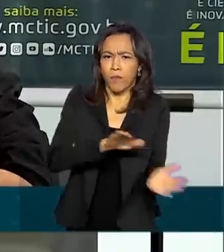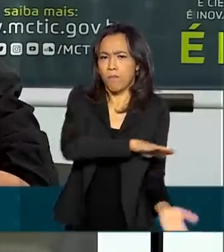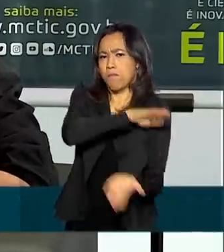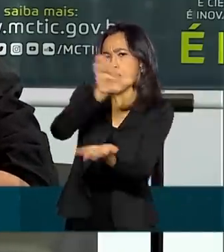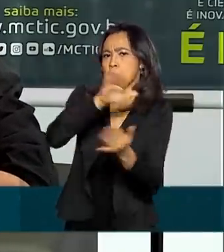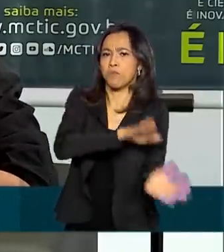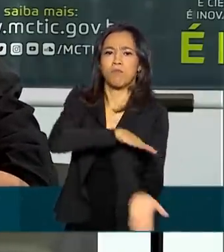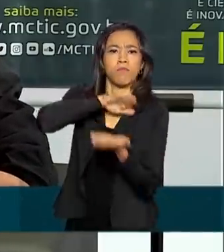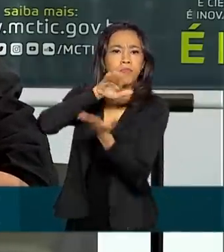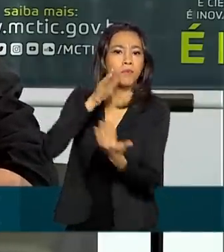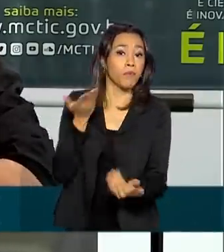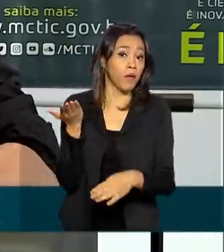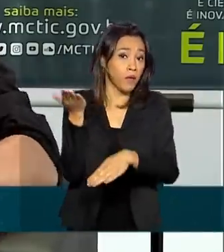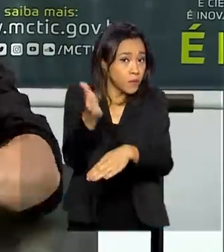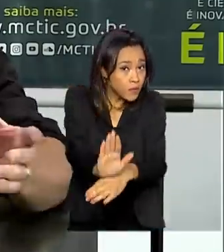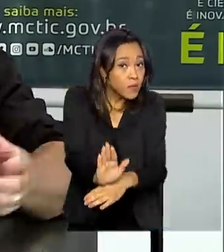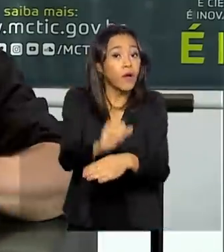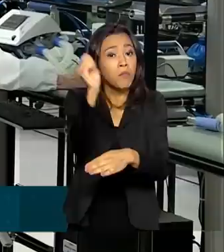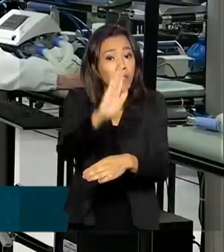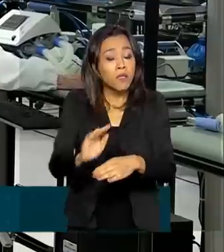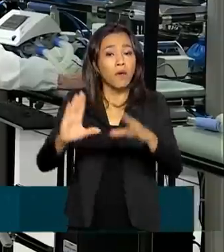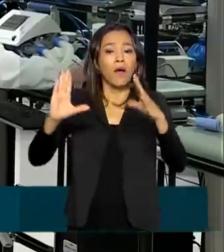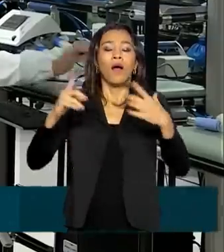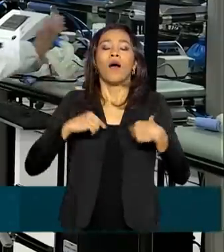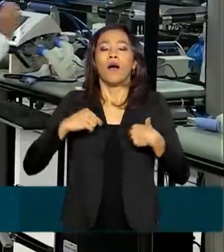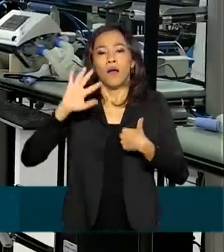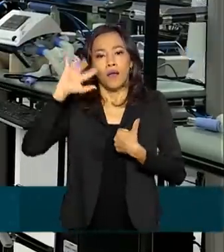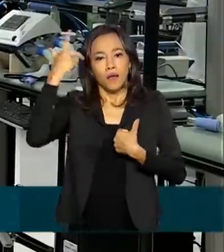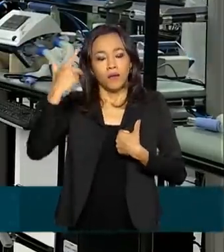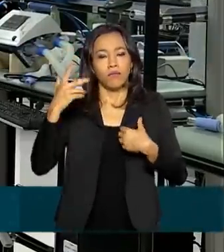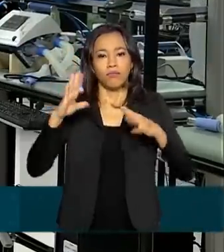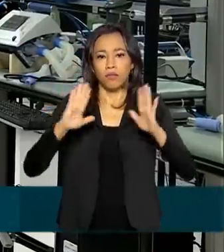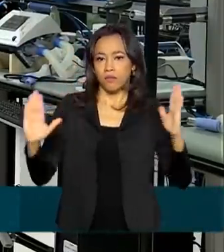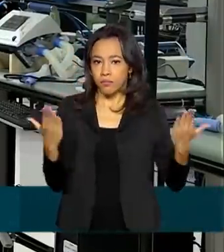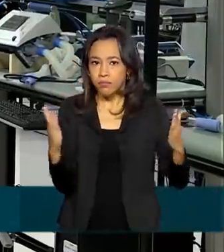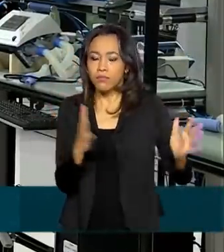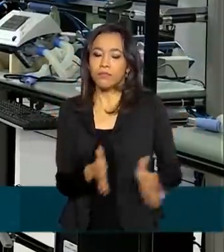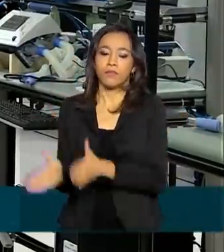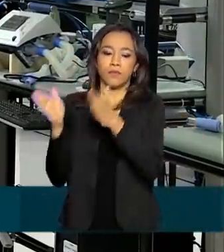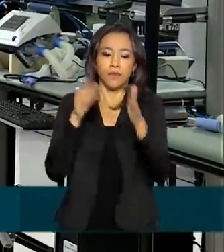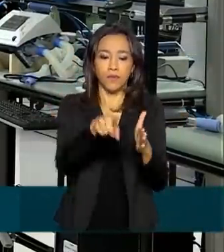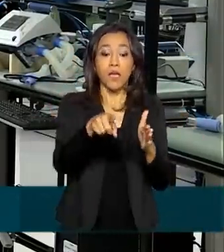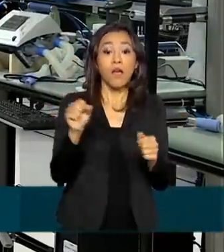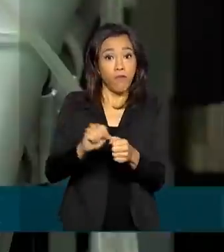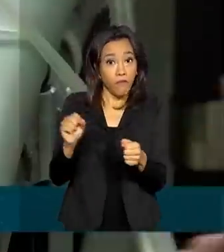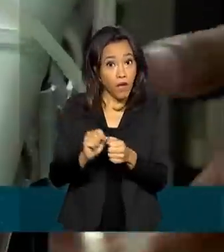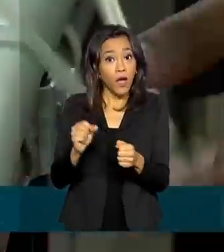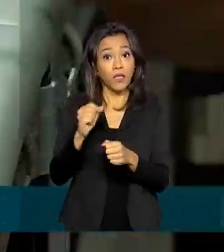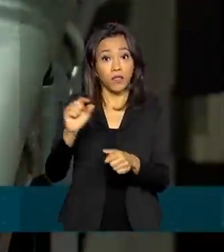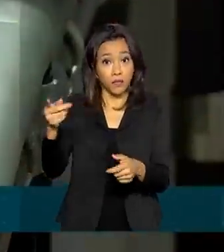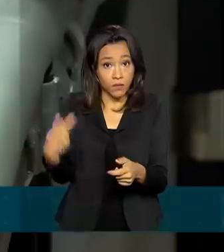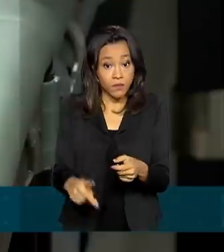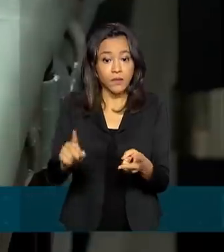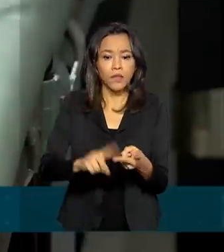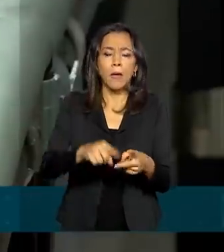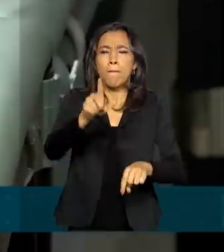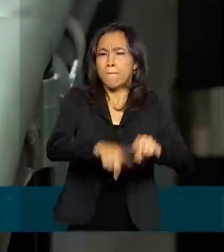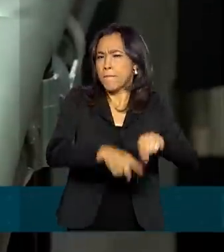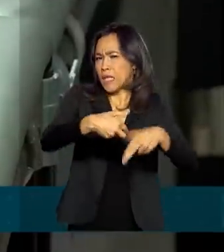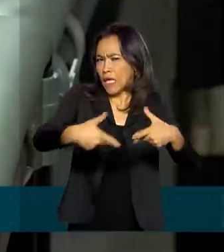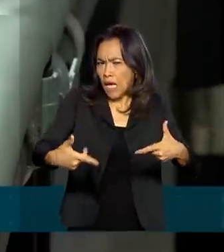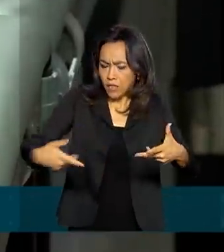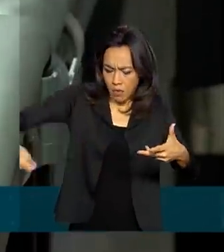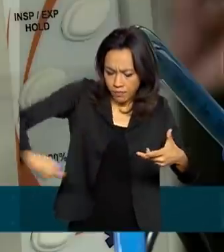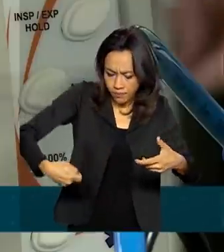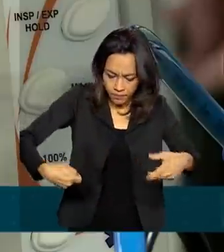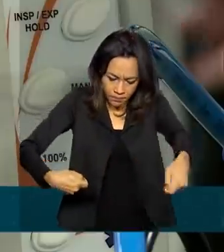respiradores para ajudar o Brasil a superar esse momento. A multinacional produz os ventiladores, ajuda na importação de peças para montagem